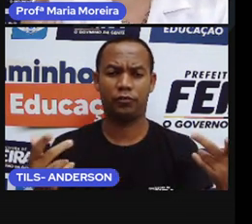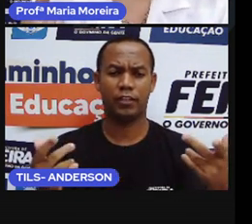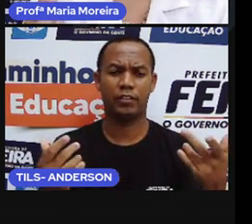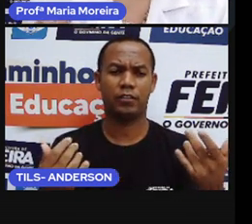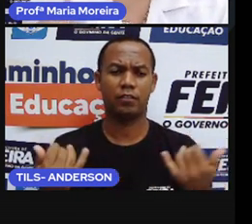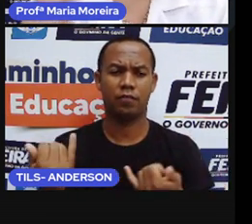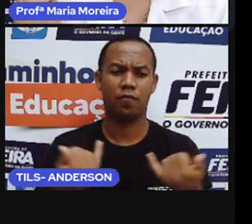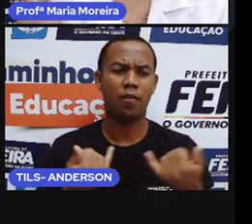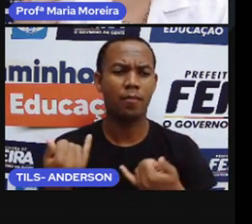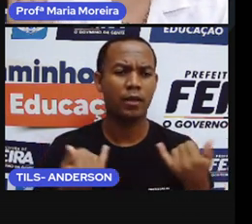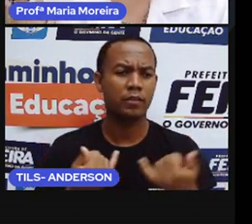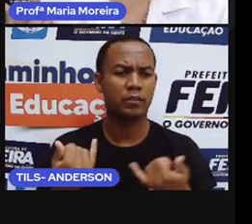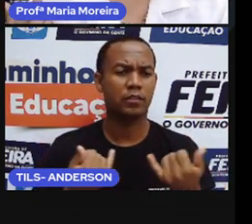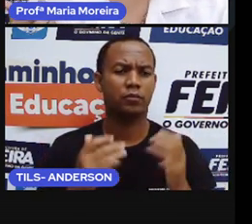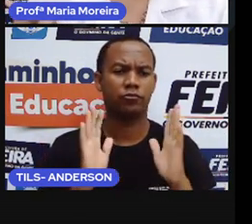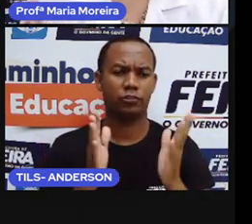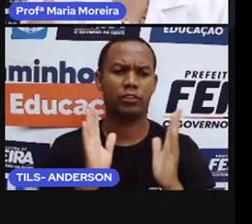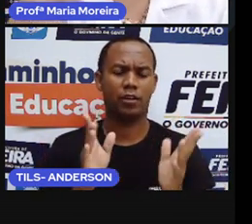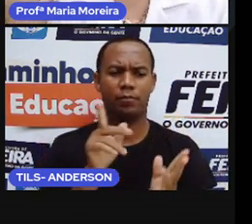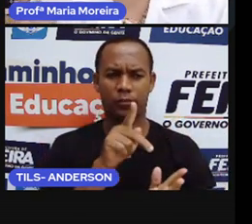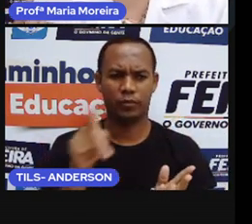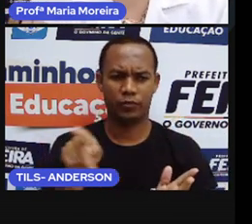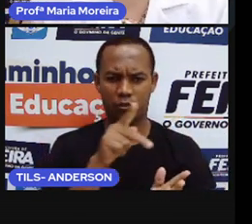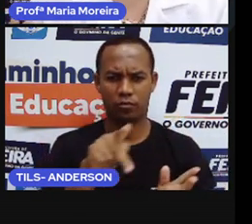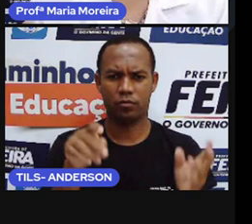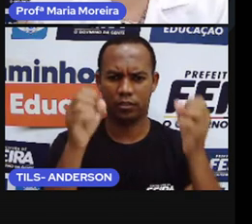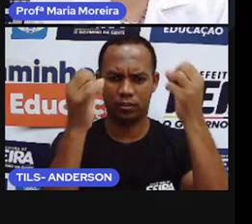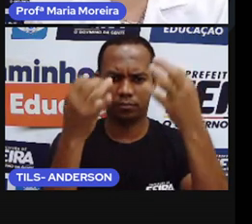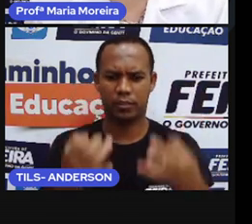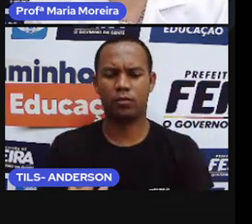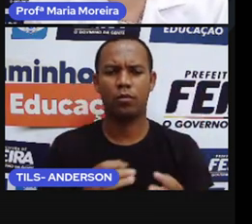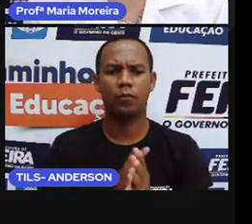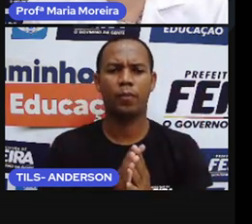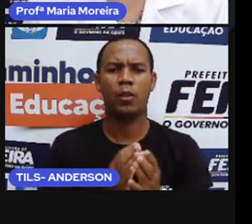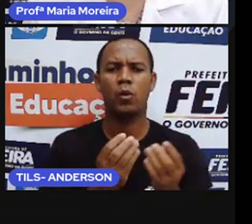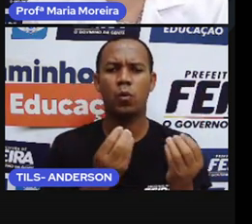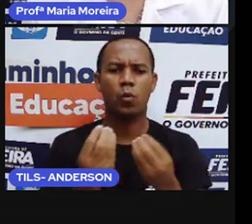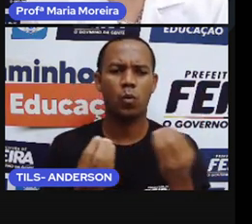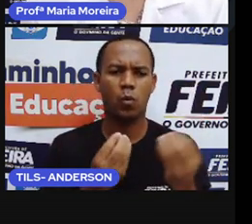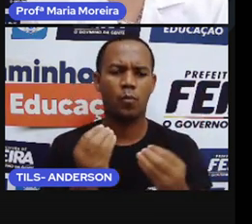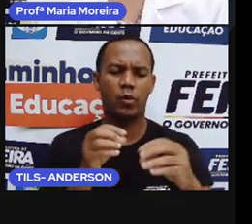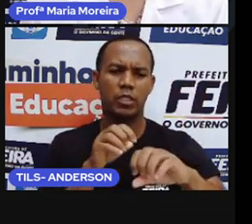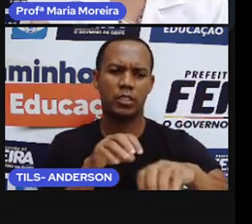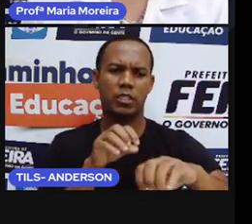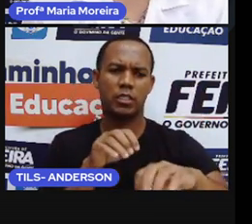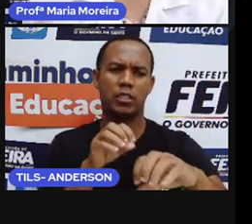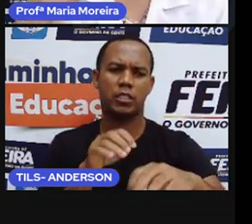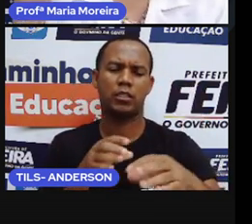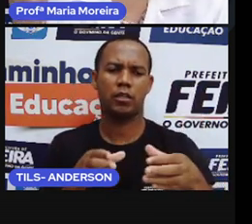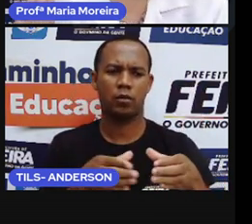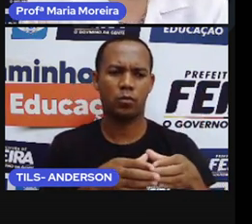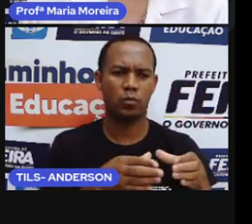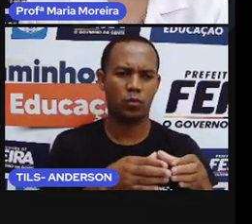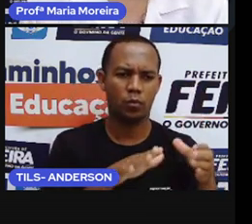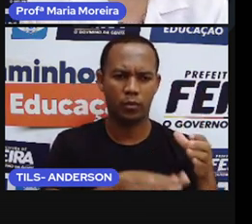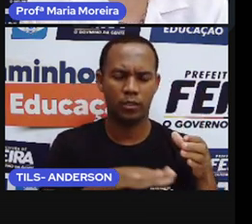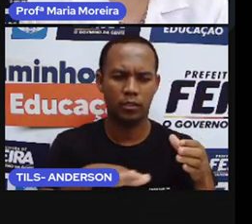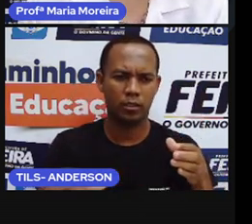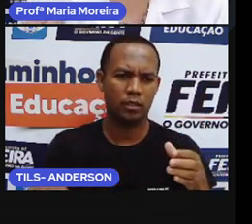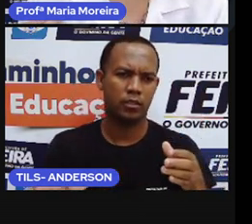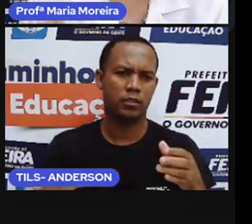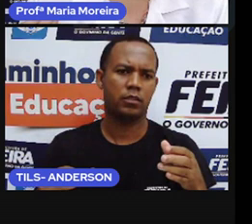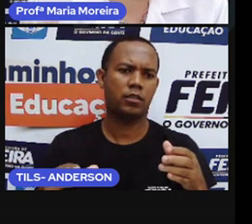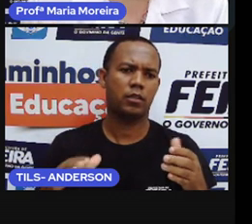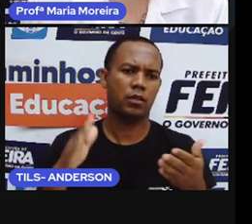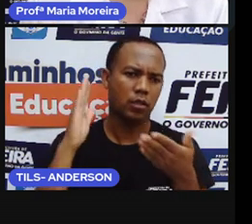que a própria trouxe aqui, inclusive, sobre a educação indígena, que a própria disse para vocês que existe uma lei